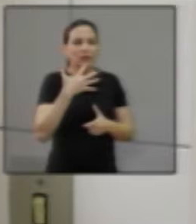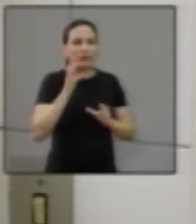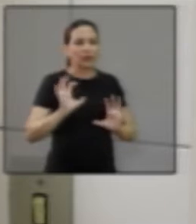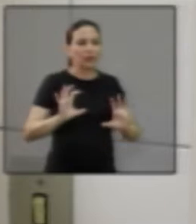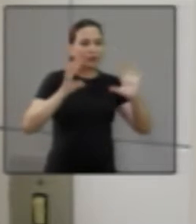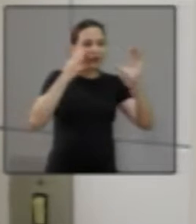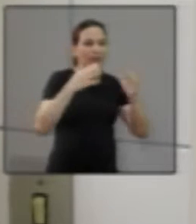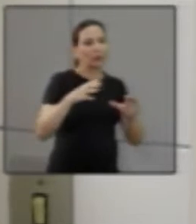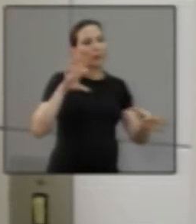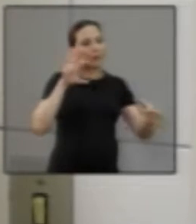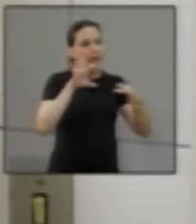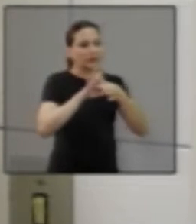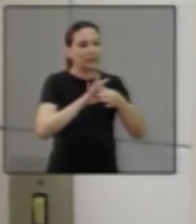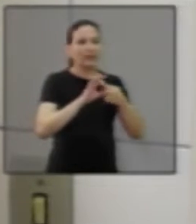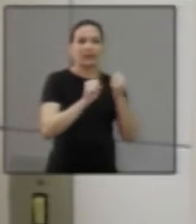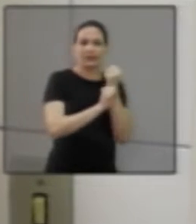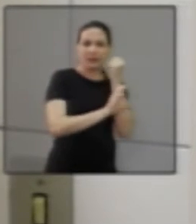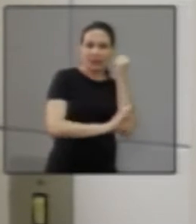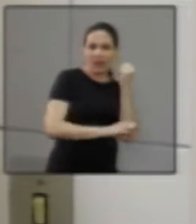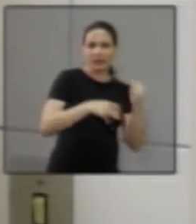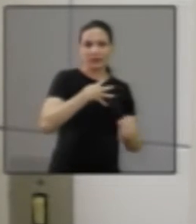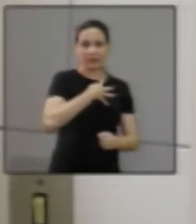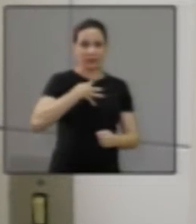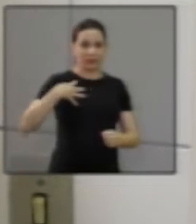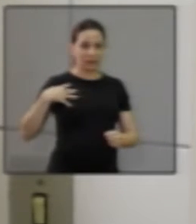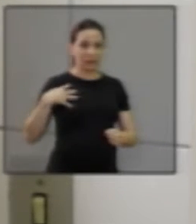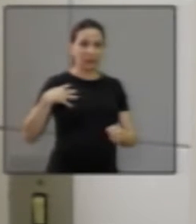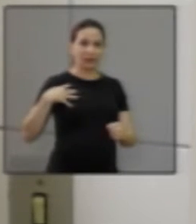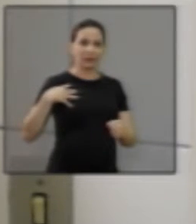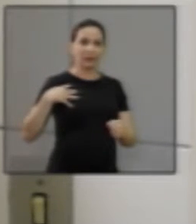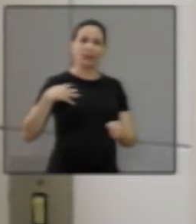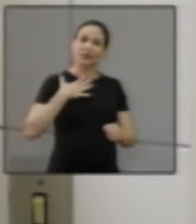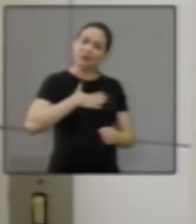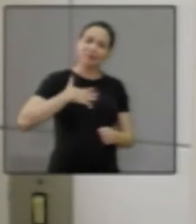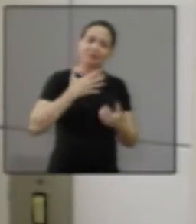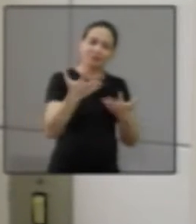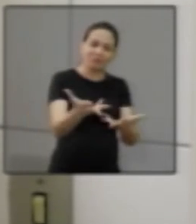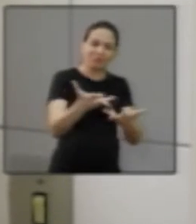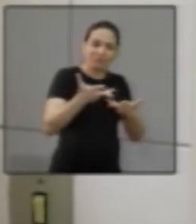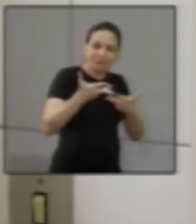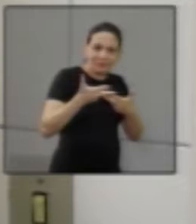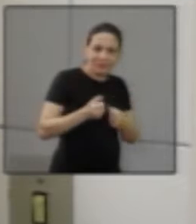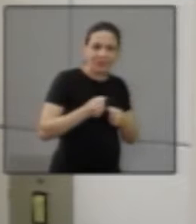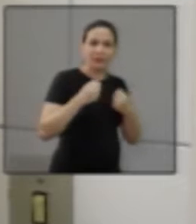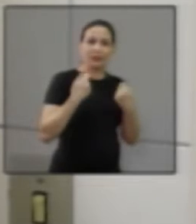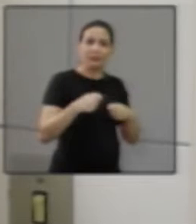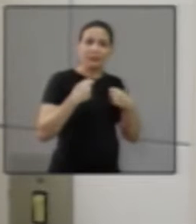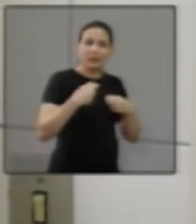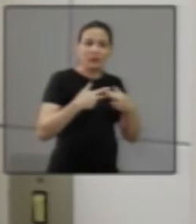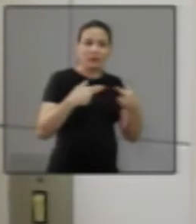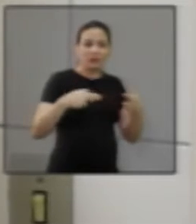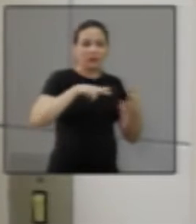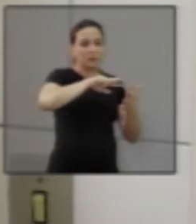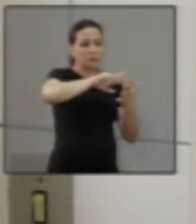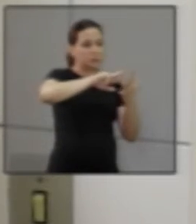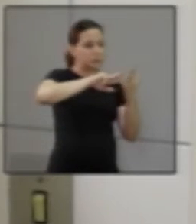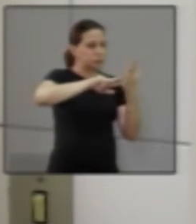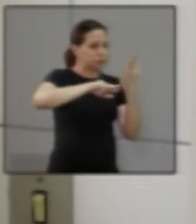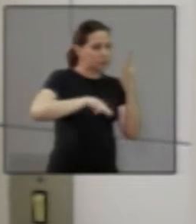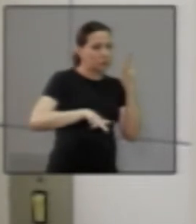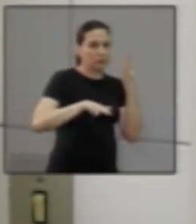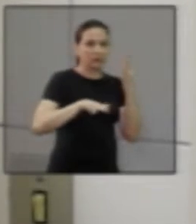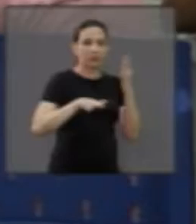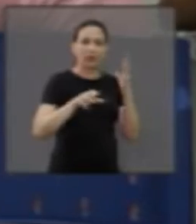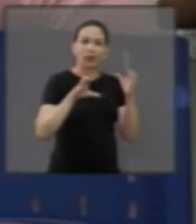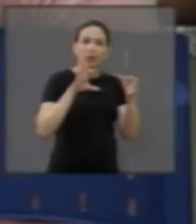parcerias, inclusive, né? Tipo o SESI, SESC. Tudo que vier, será bem-vindo, né? Nossa necessidade está